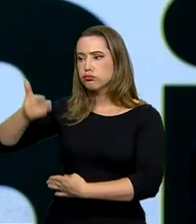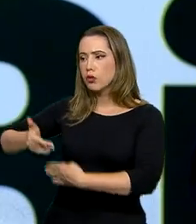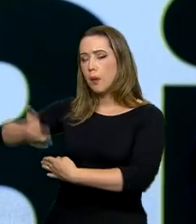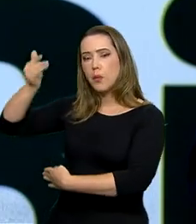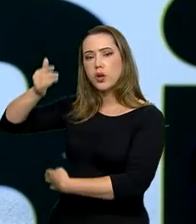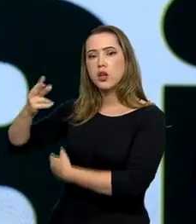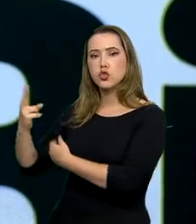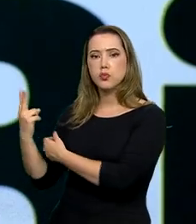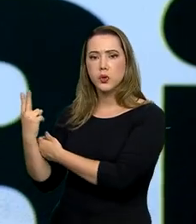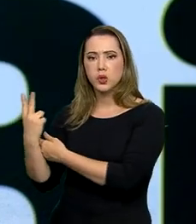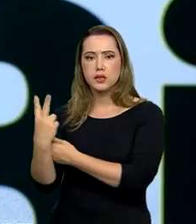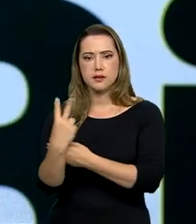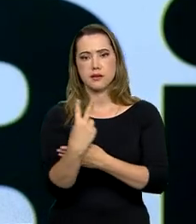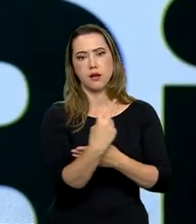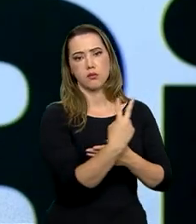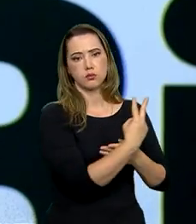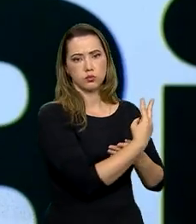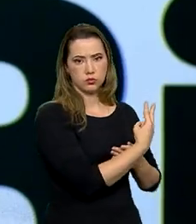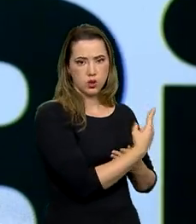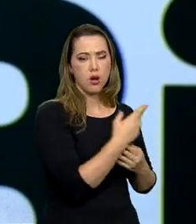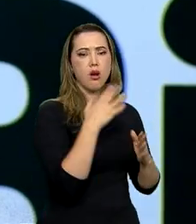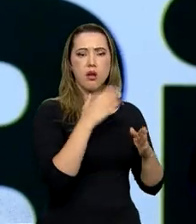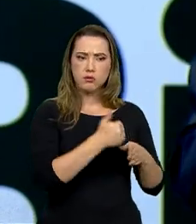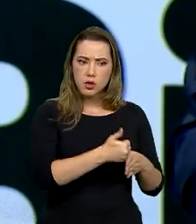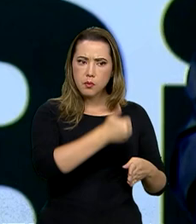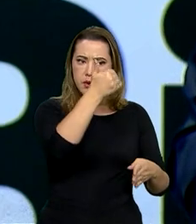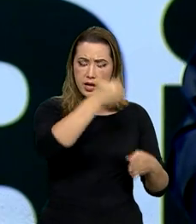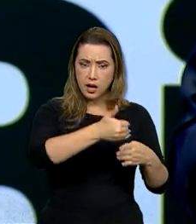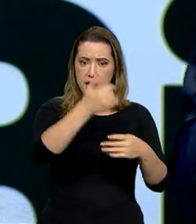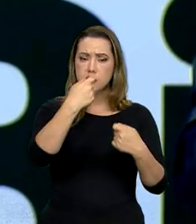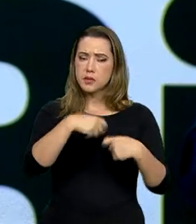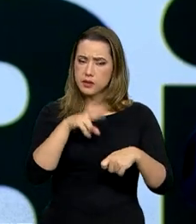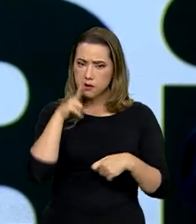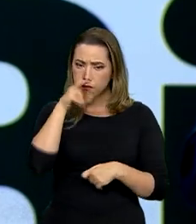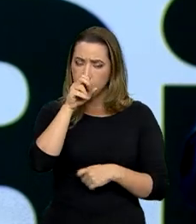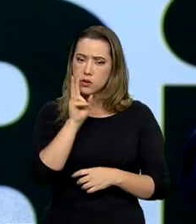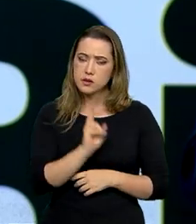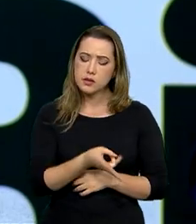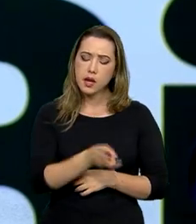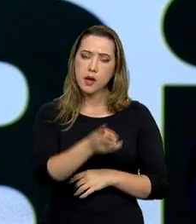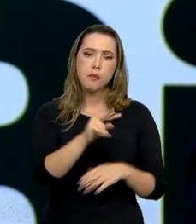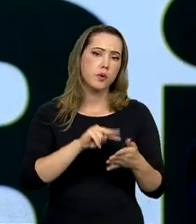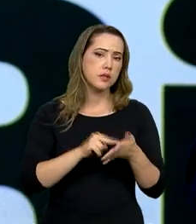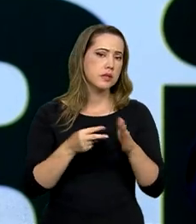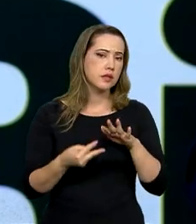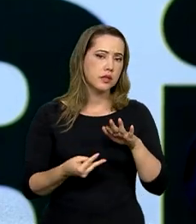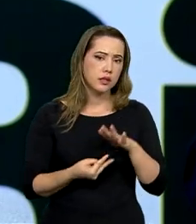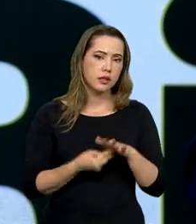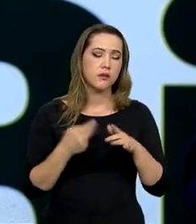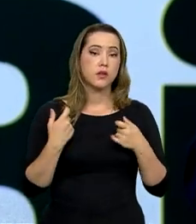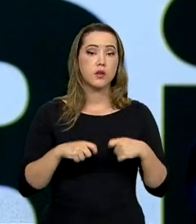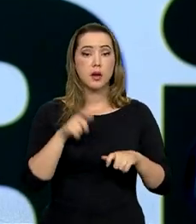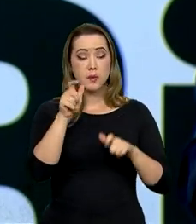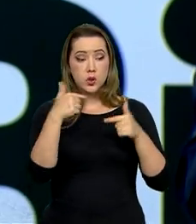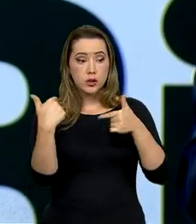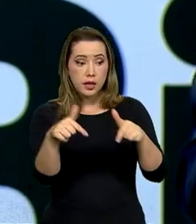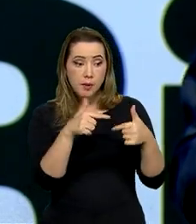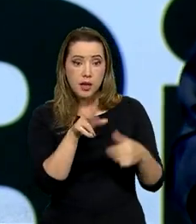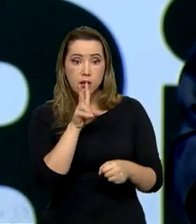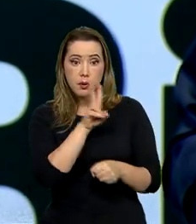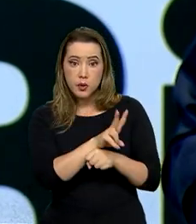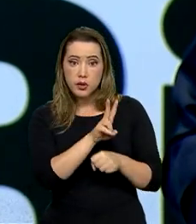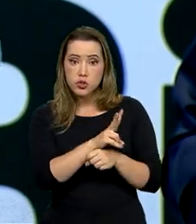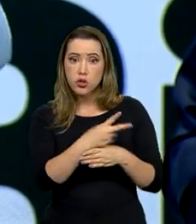proteção. É claro que as muralhas precisam ser fortalecidas, isso significa a presença de servidores, isso